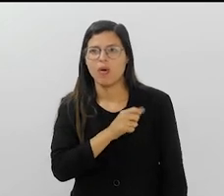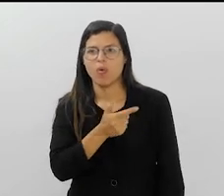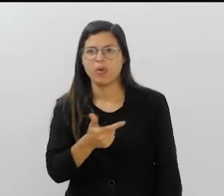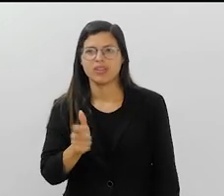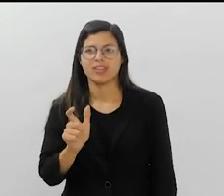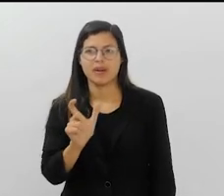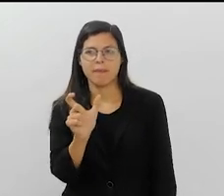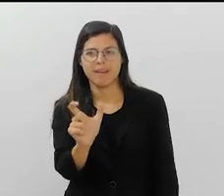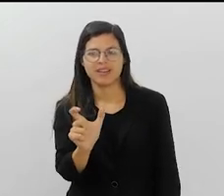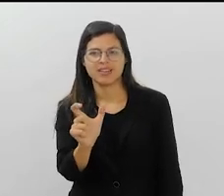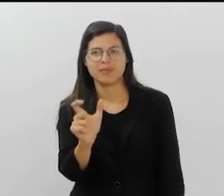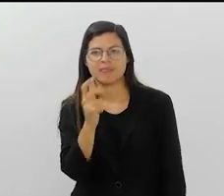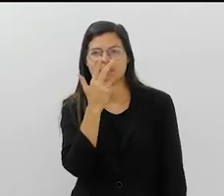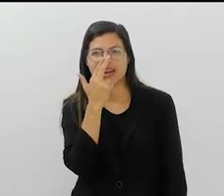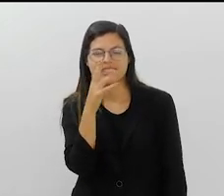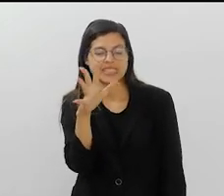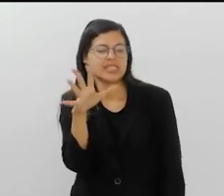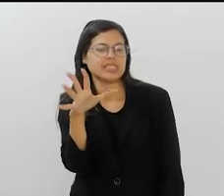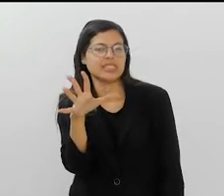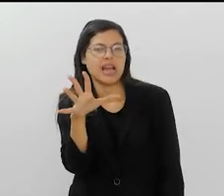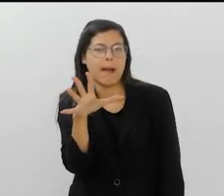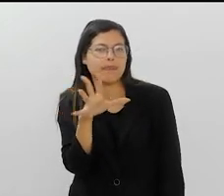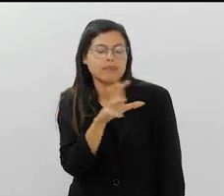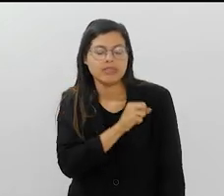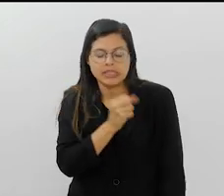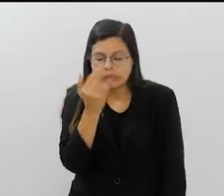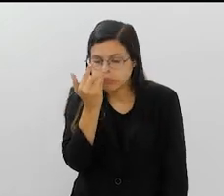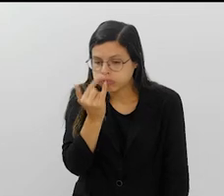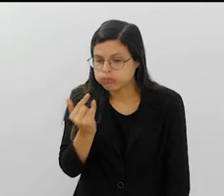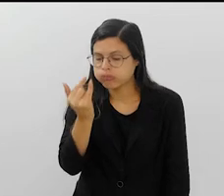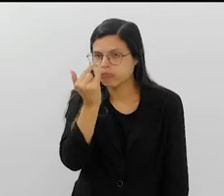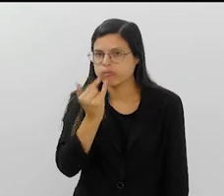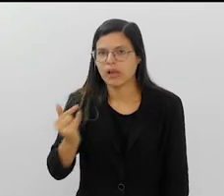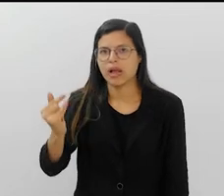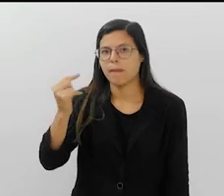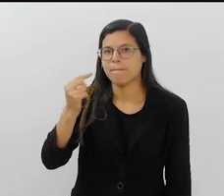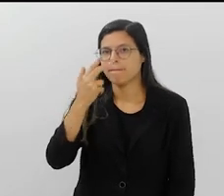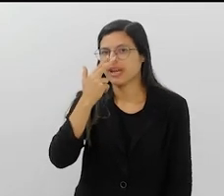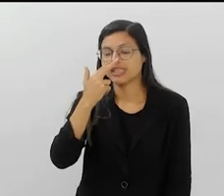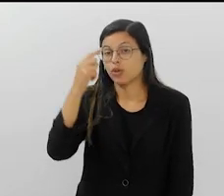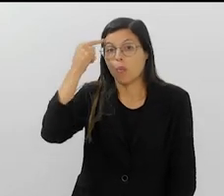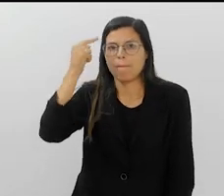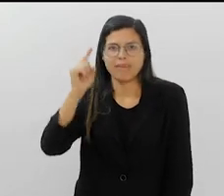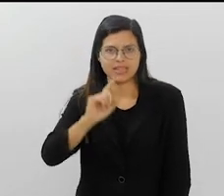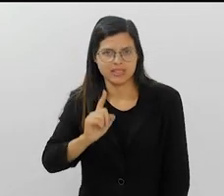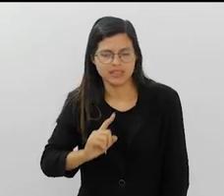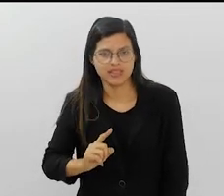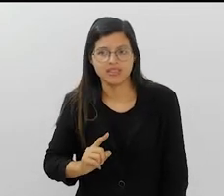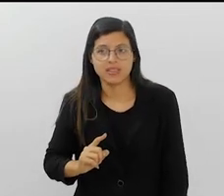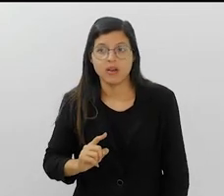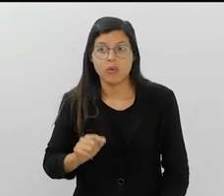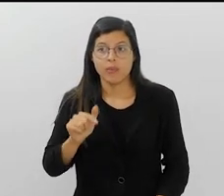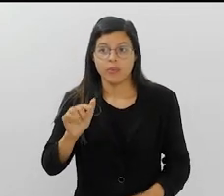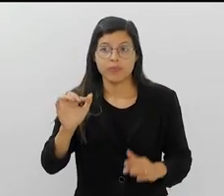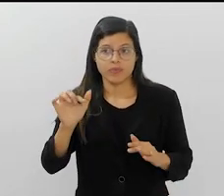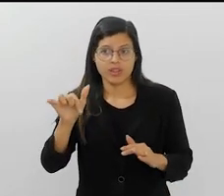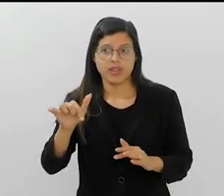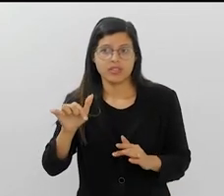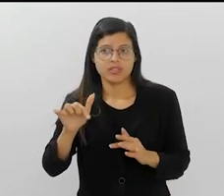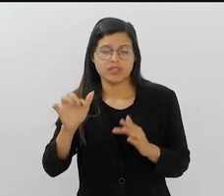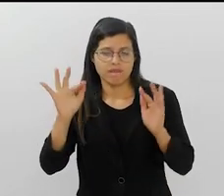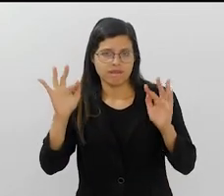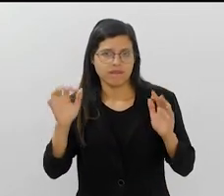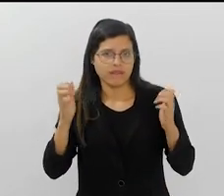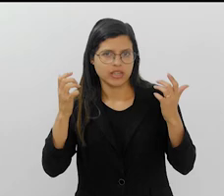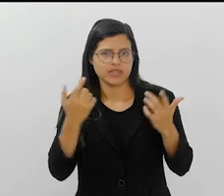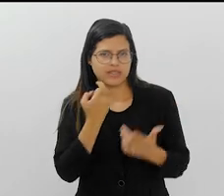Outra palavra que eu impliquei durante um tempo, que apaixonado parece um irracional, né? Parece uma pessoa que... Mas, na verdade, nós somos, né? Essa festa